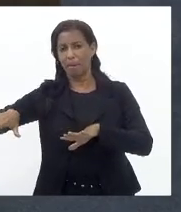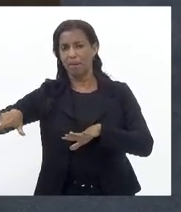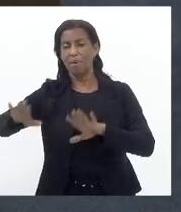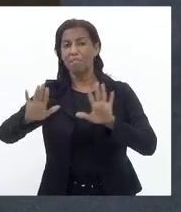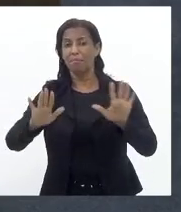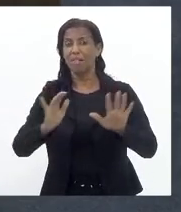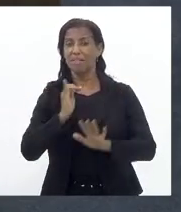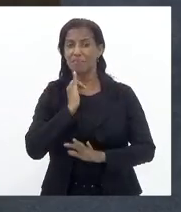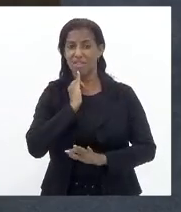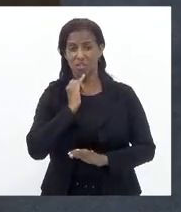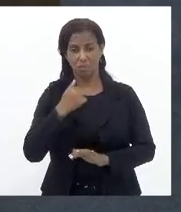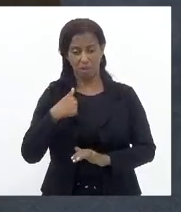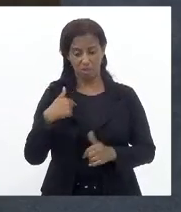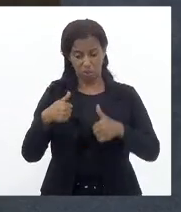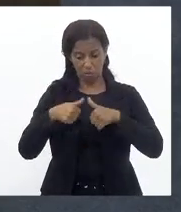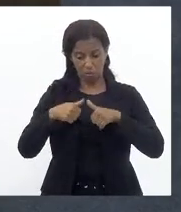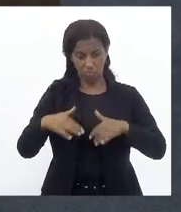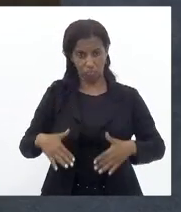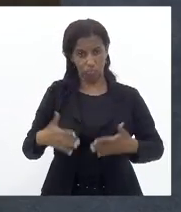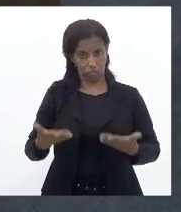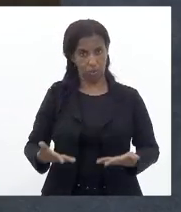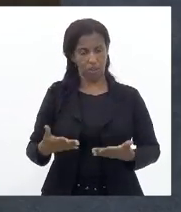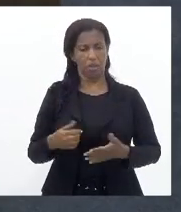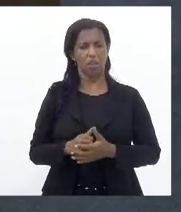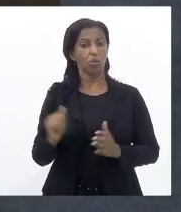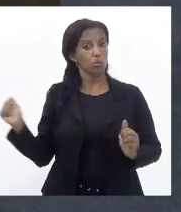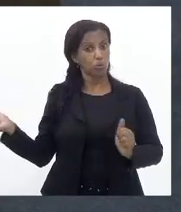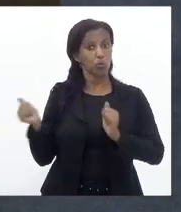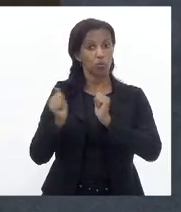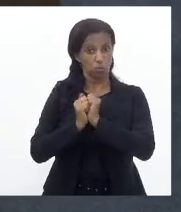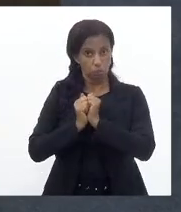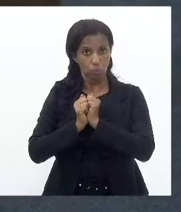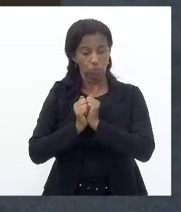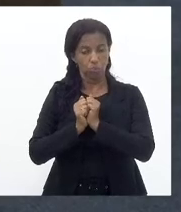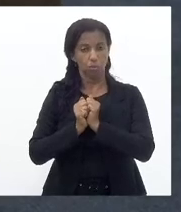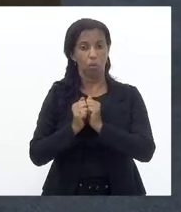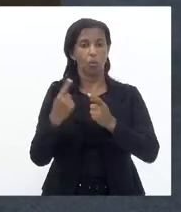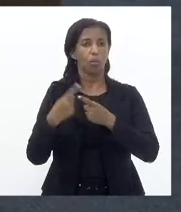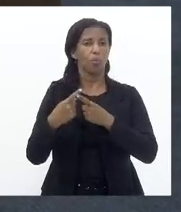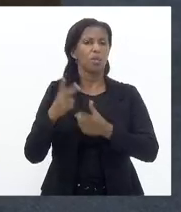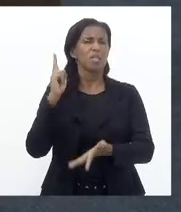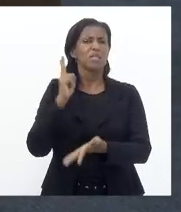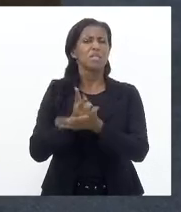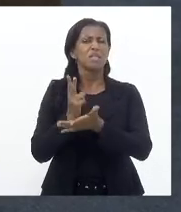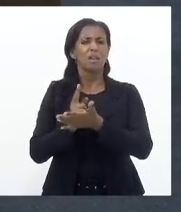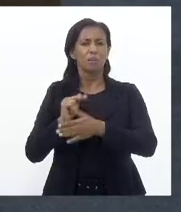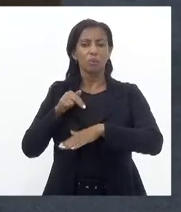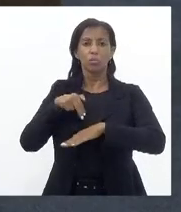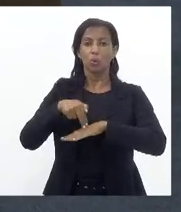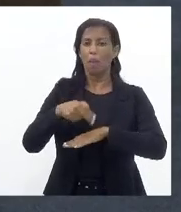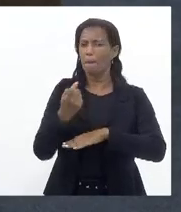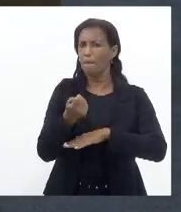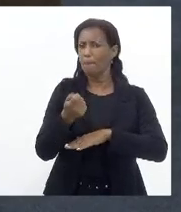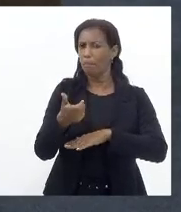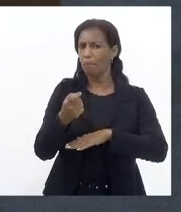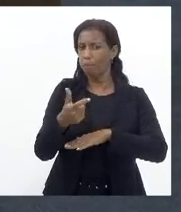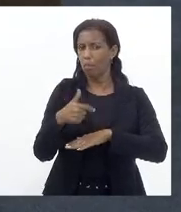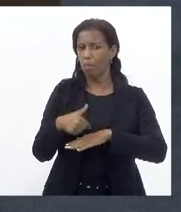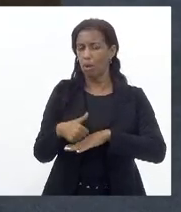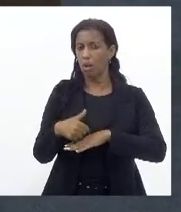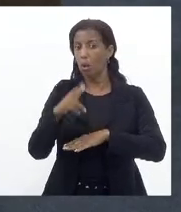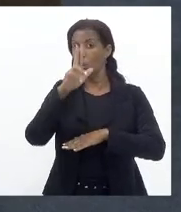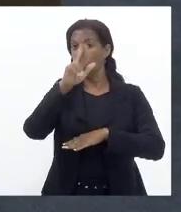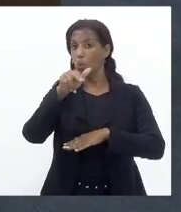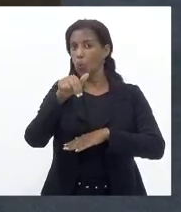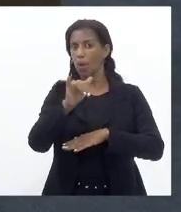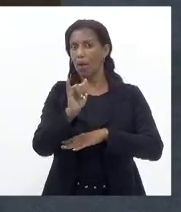coloco À sua disposição Deputado Nessa luta Nessa bandeira Até mesmo Porque todas as vezes Que subo a essa tribuna Que são poucas Não defendo